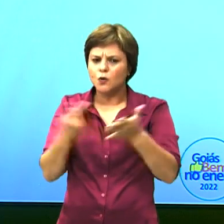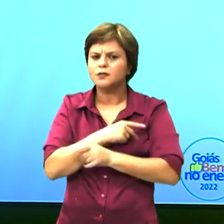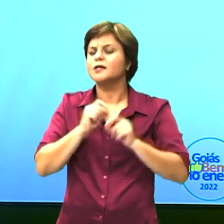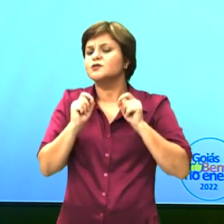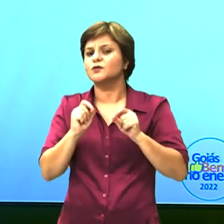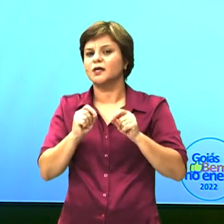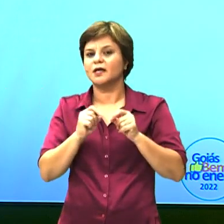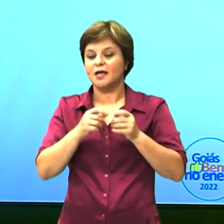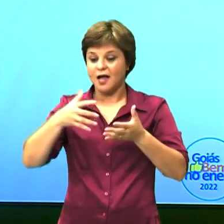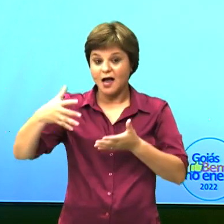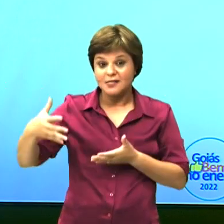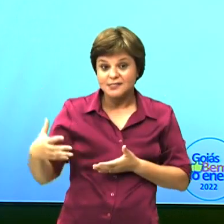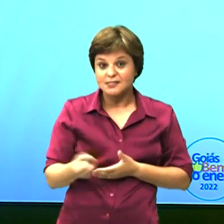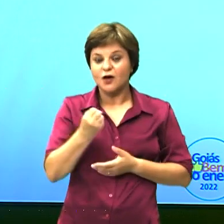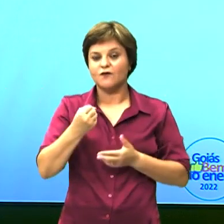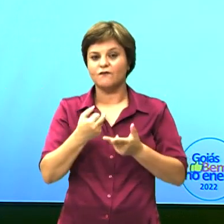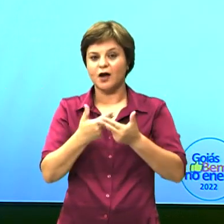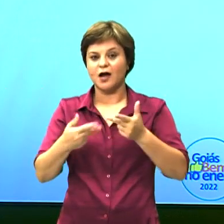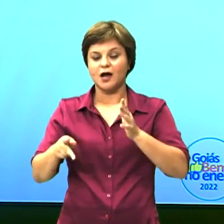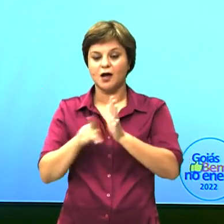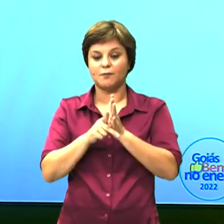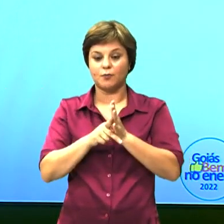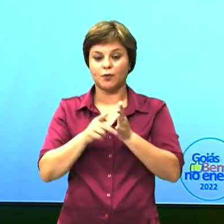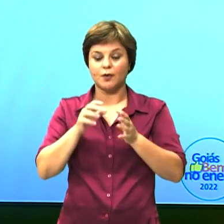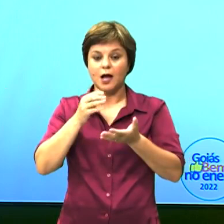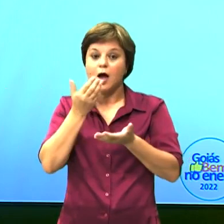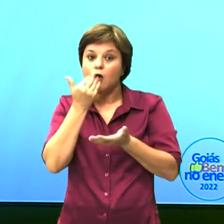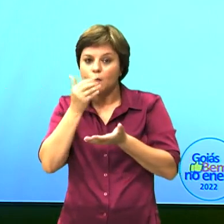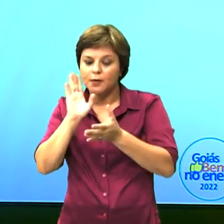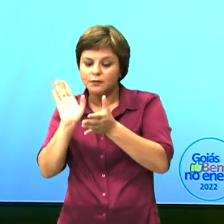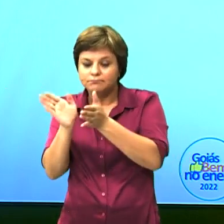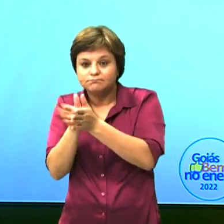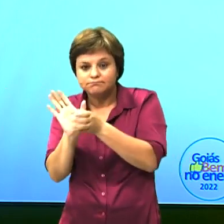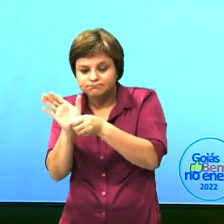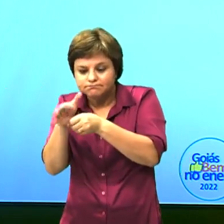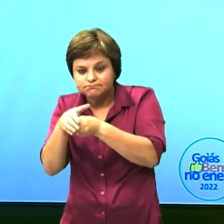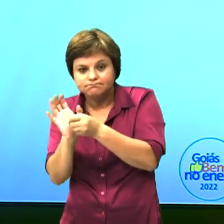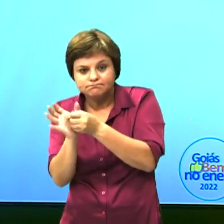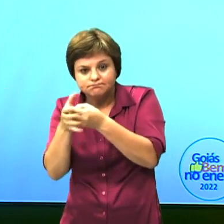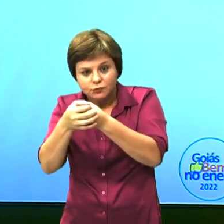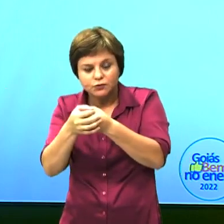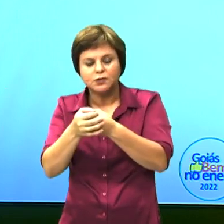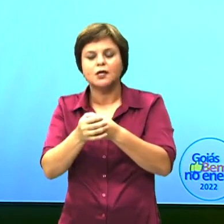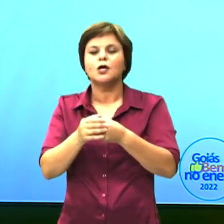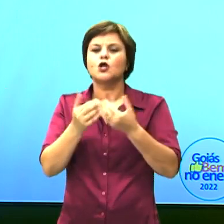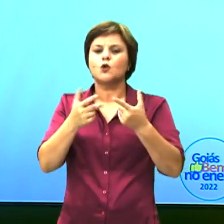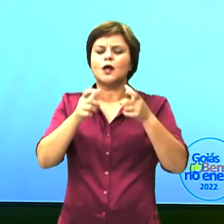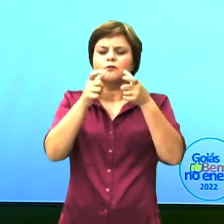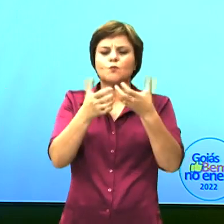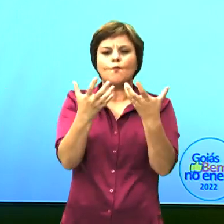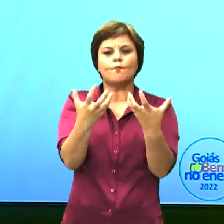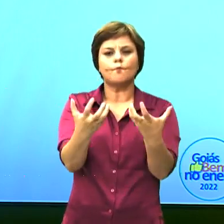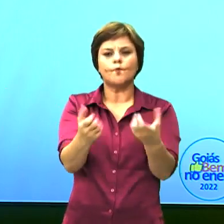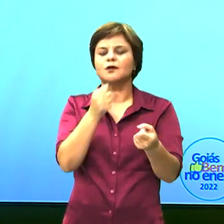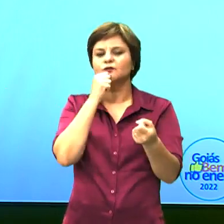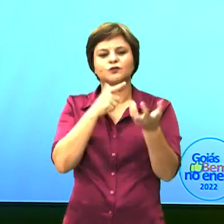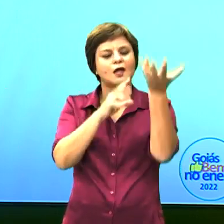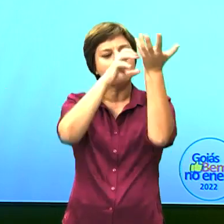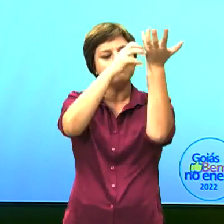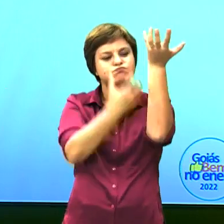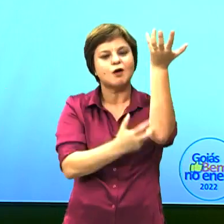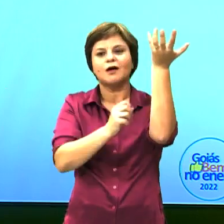permite salvar a maioria das suas sementes enterradas, para épocas mais secas, quando não há frutos mais